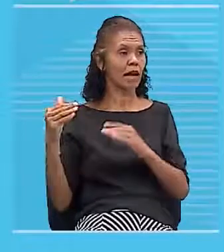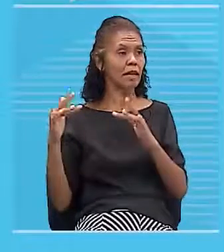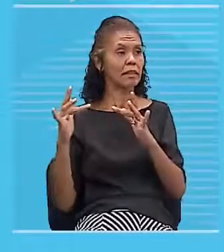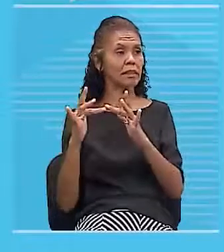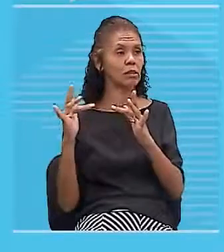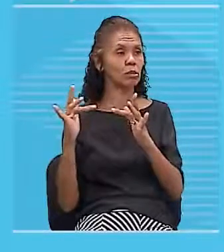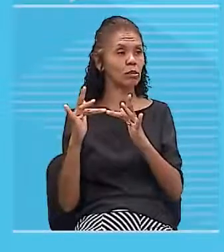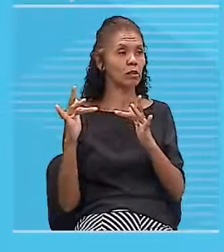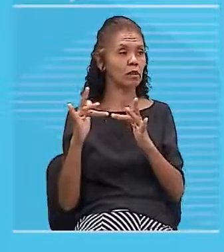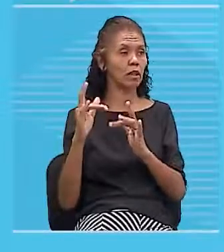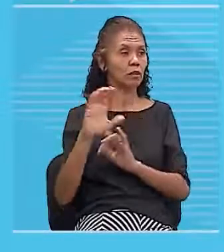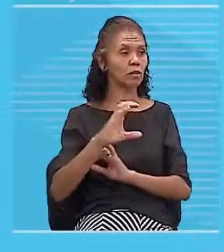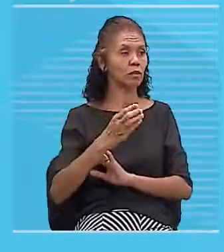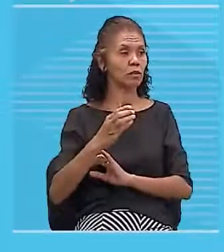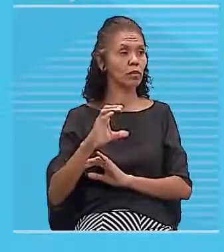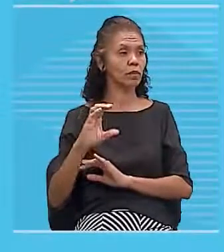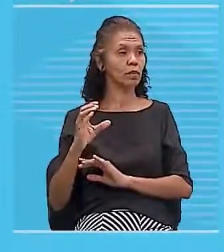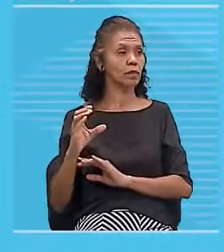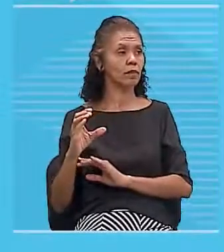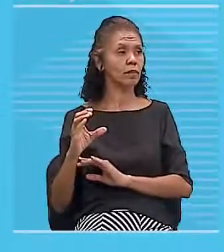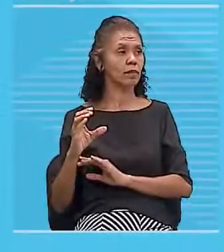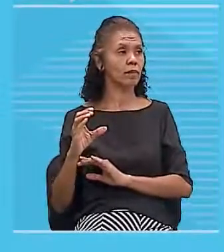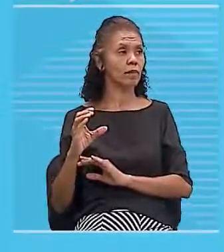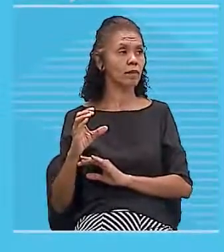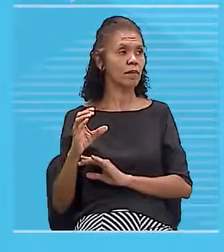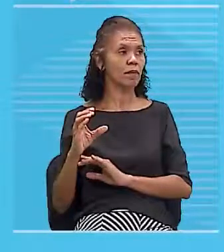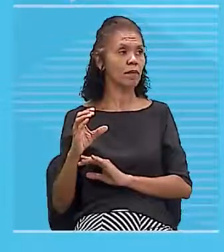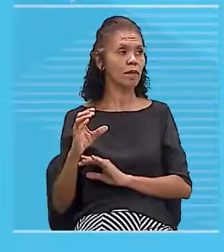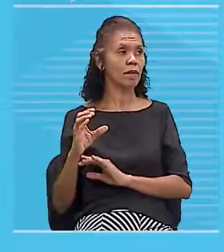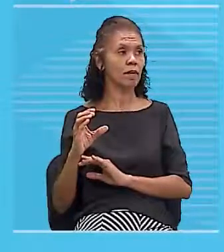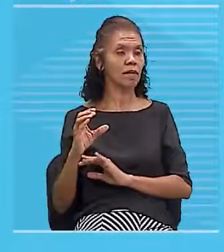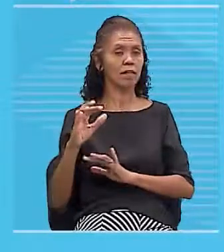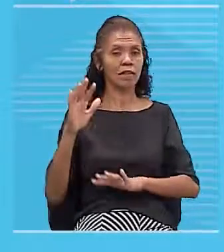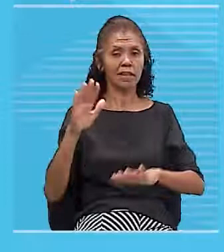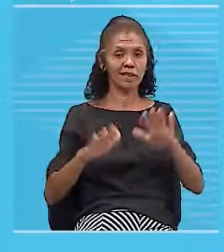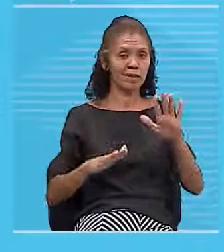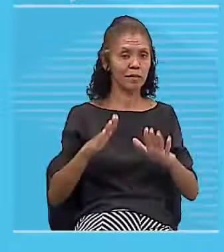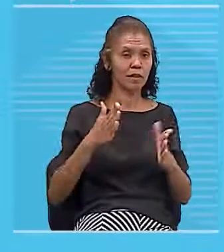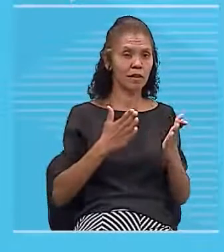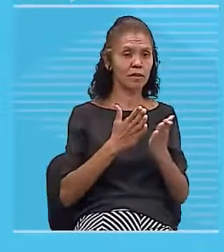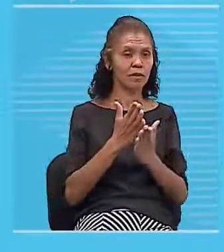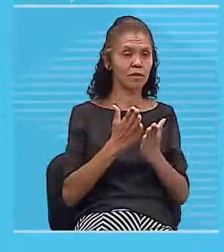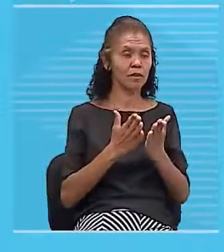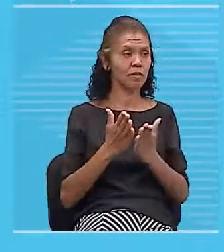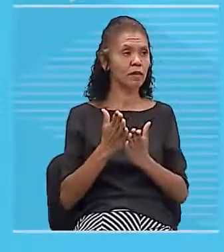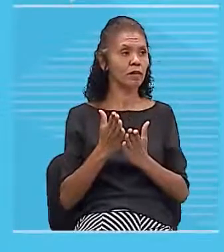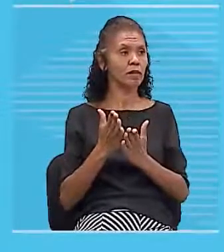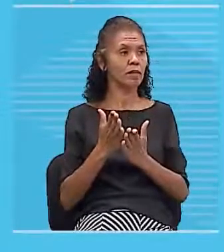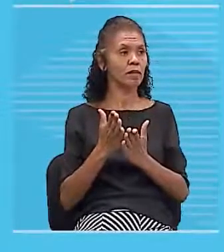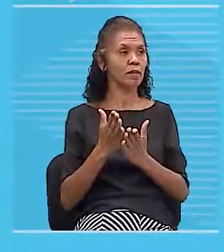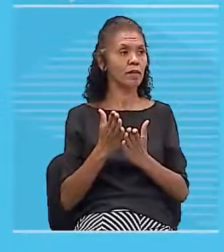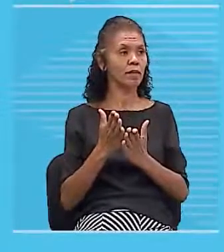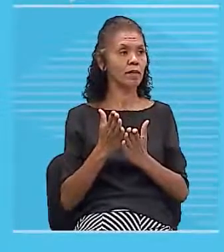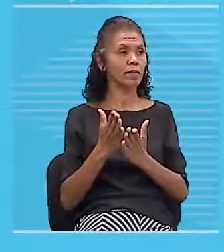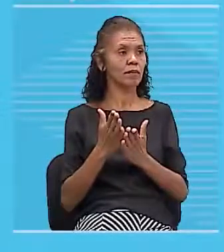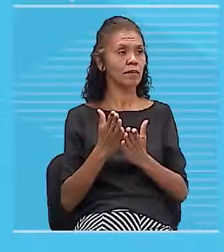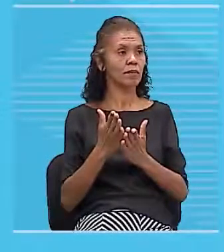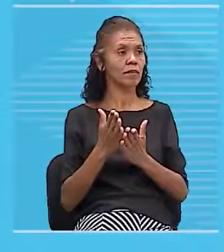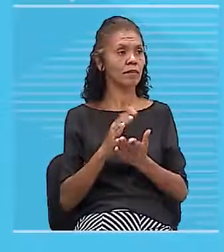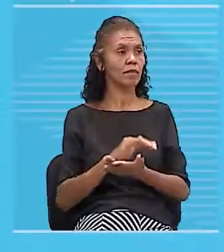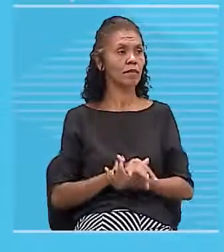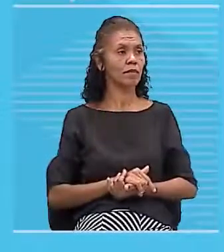professor vai depender do sentido da corrente vai mas a questão fala que a corrente